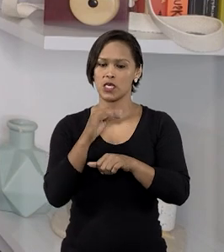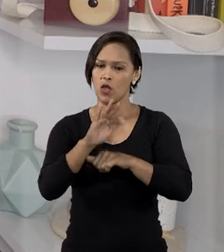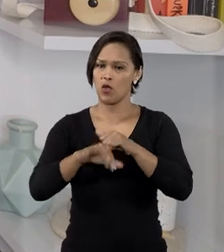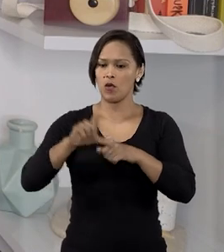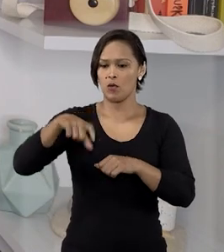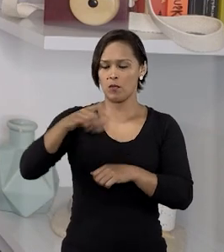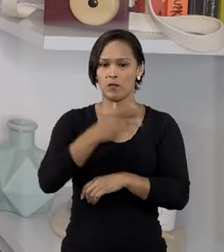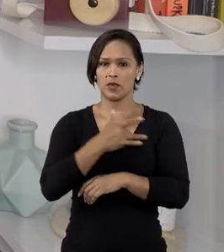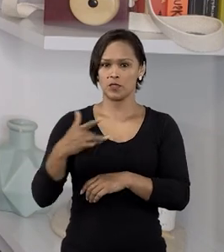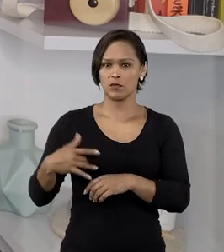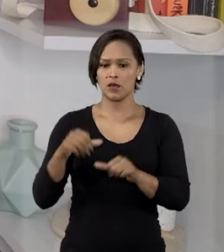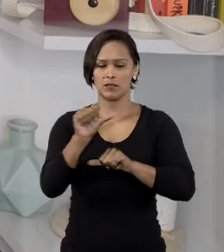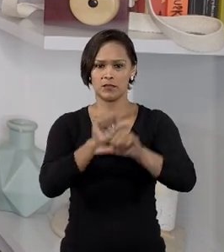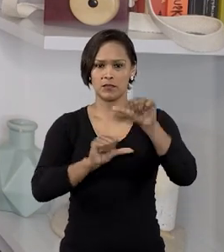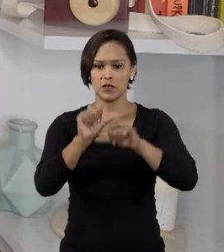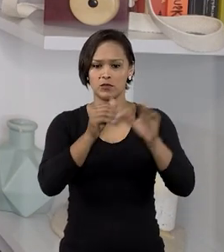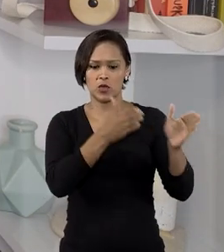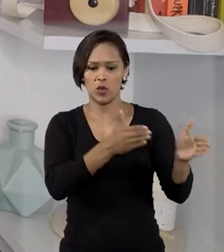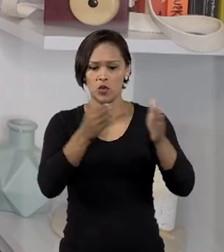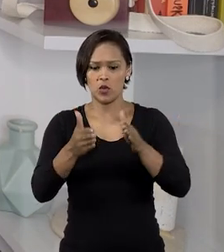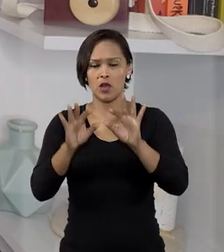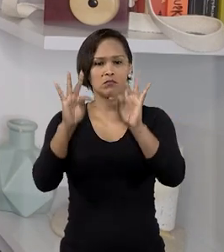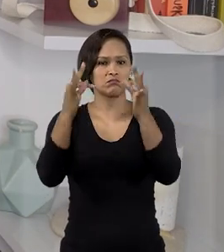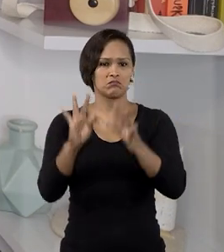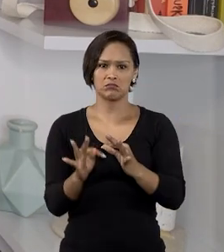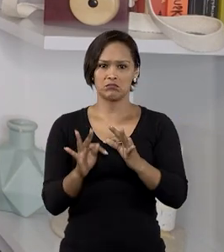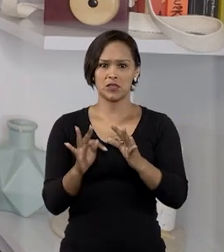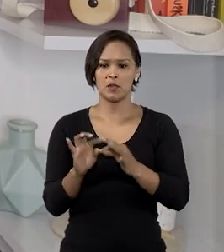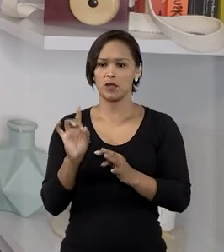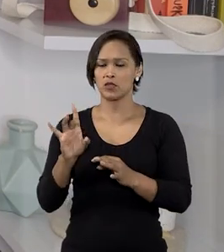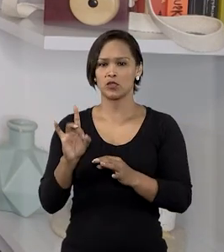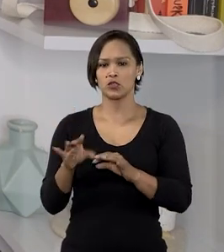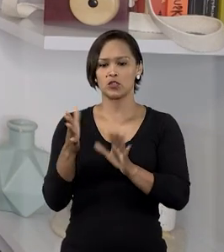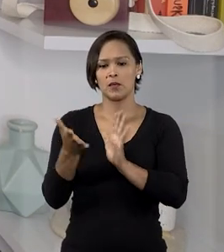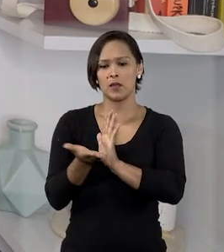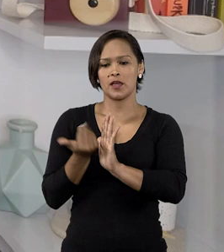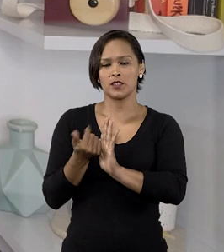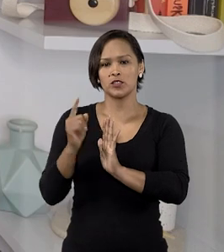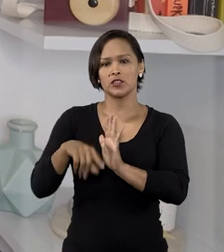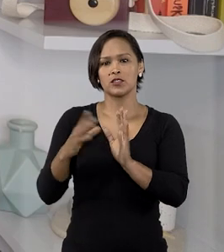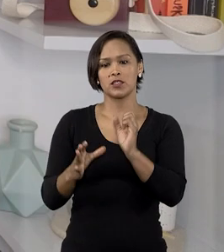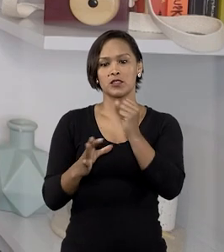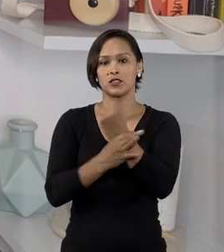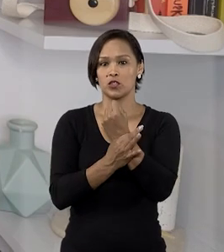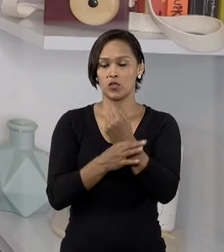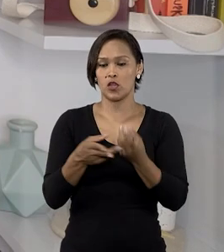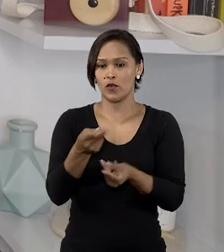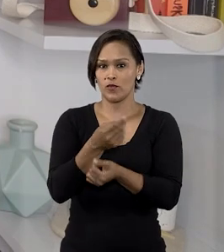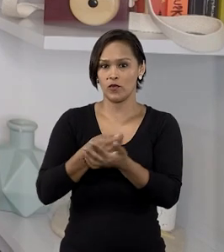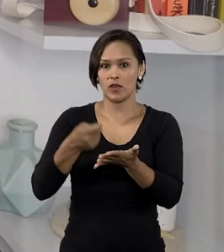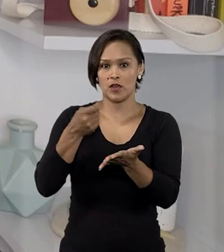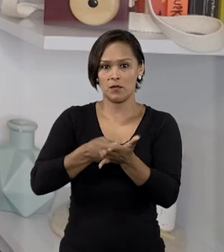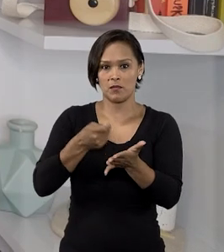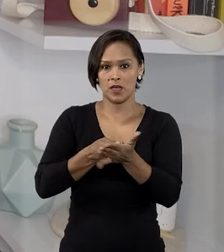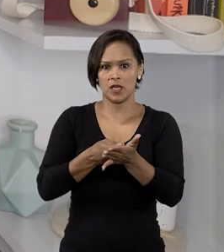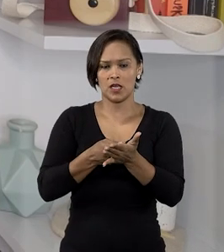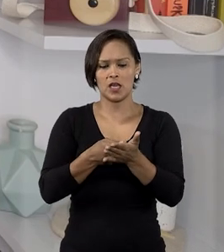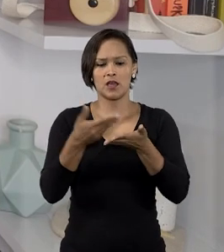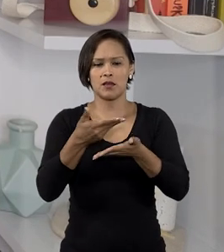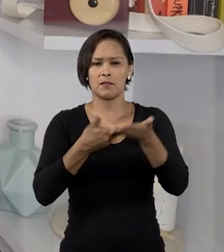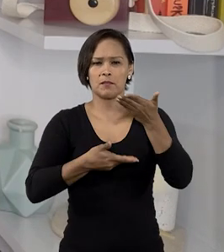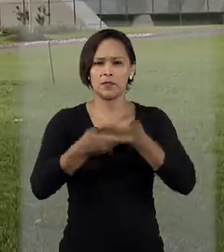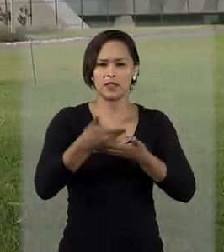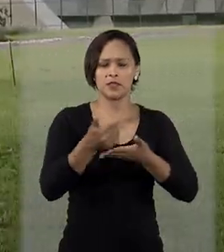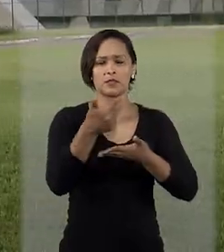modificação do local do tratamento não basta para exonerar a seguradora dos custos e impor a coparticipação ao